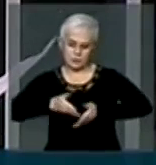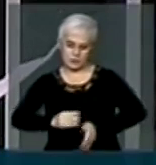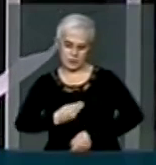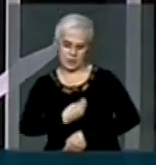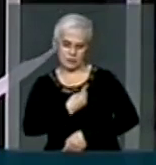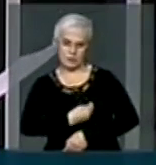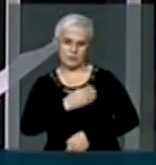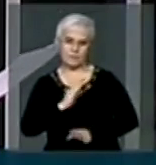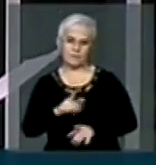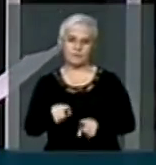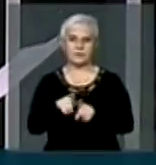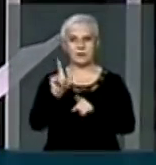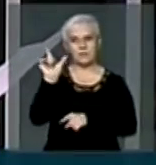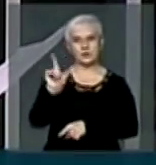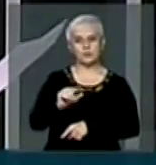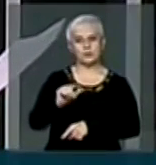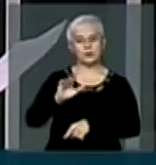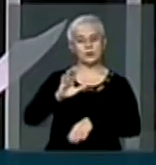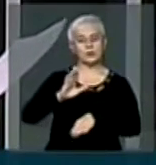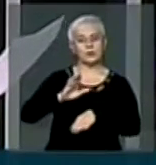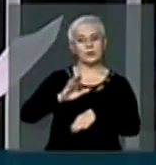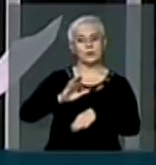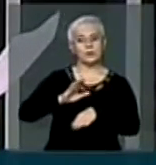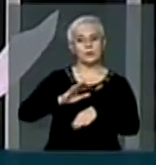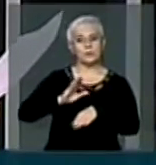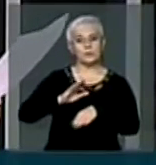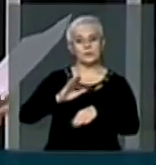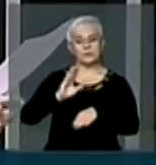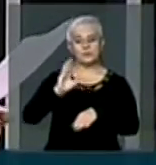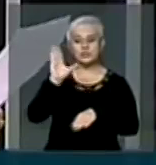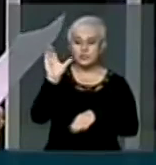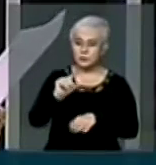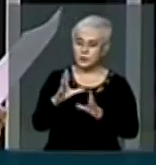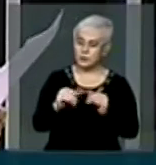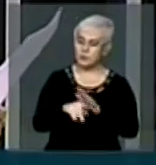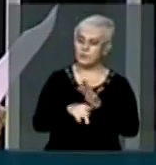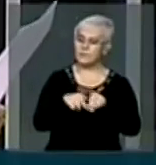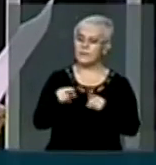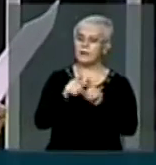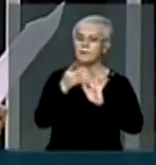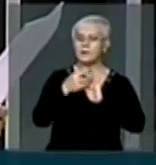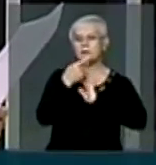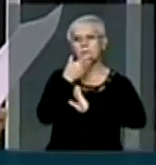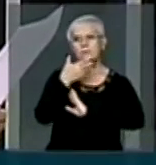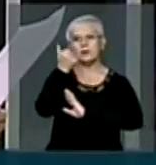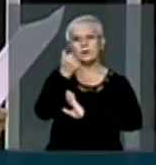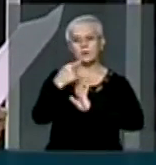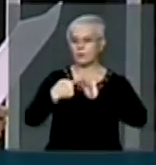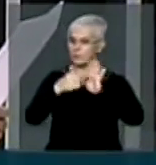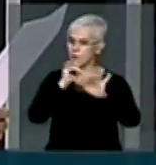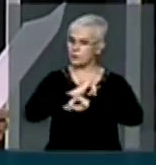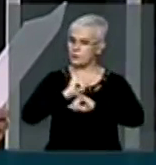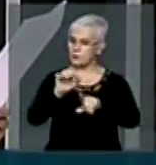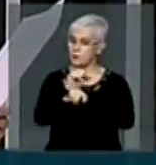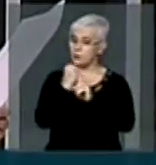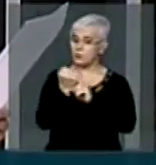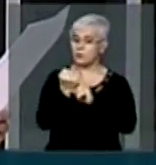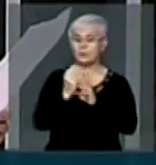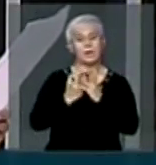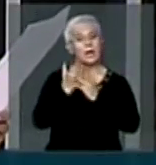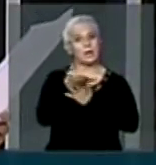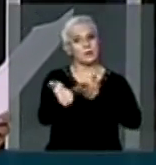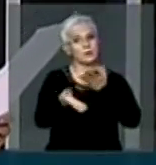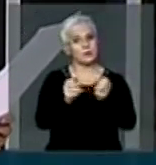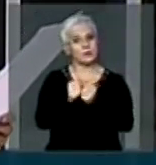redução além de 40% do índice anterior. O programa melhorou também os indicadores sociais, através das